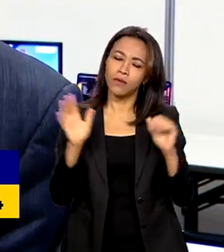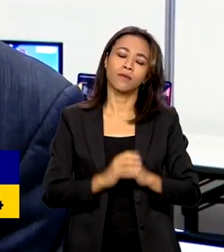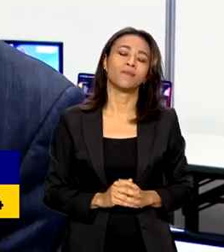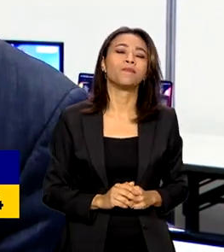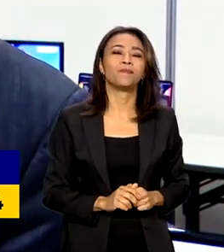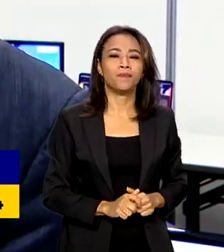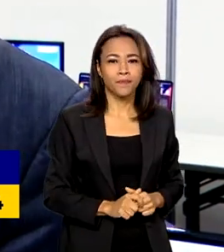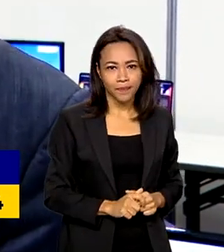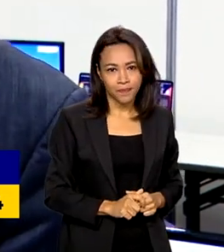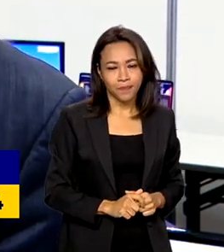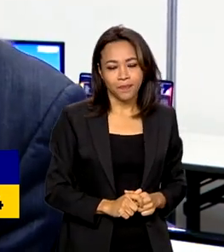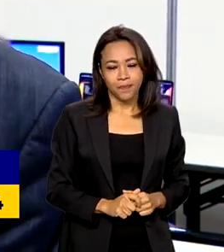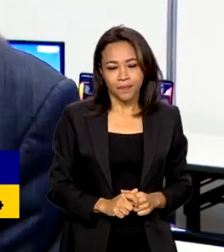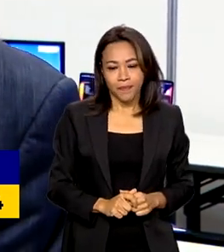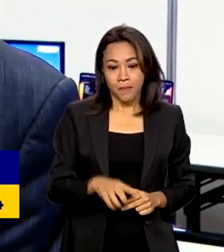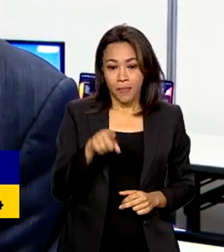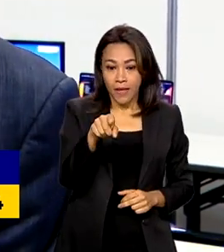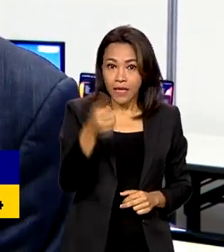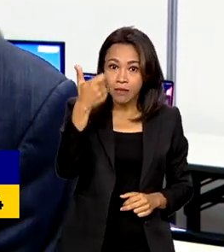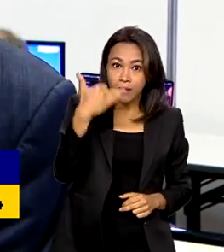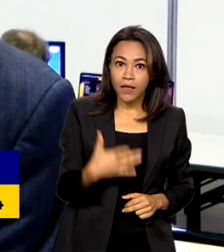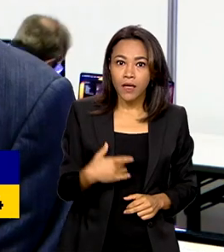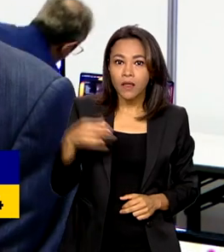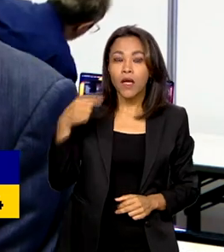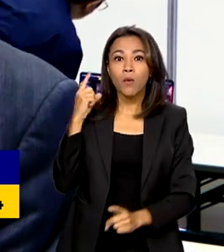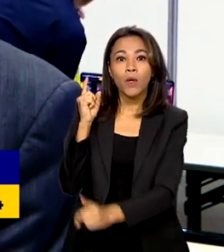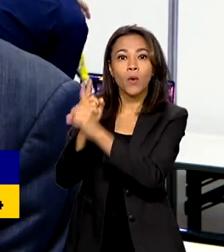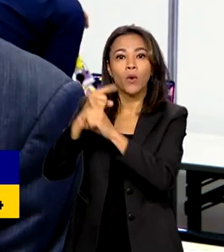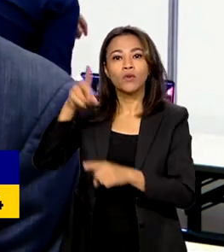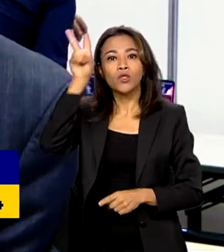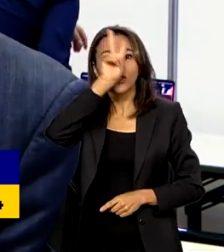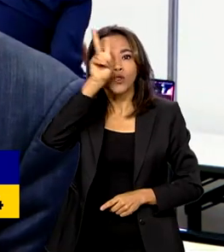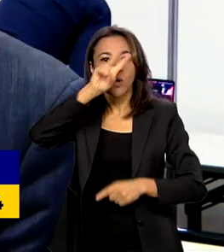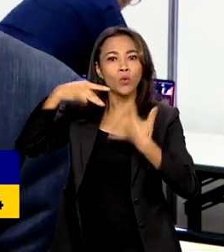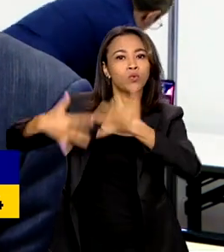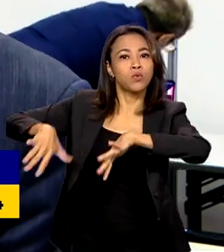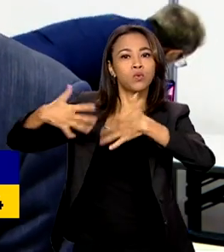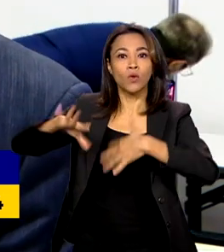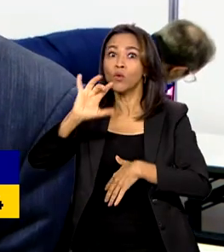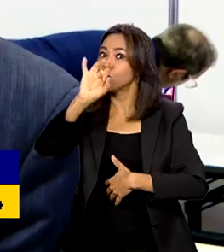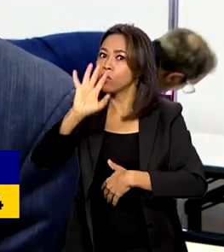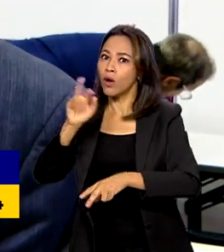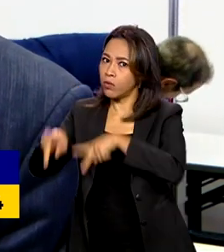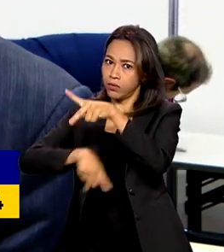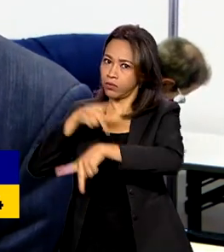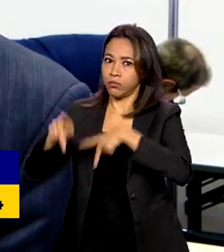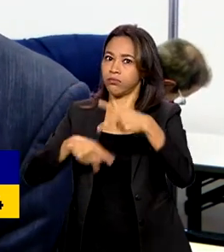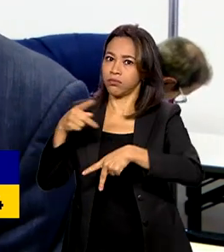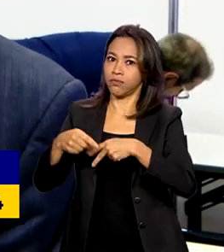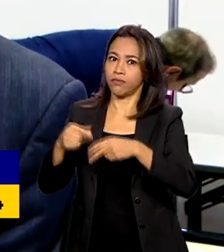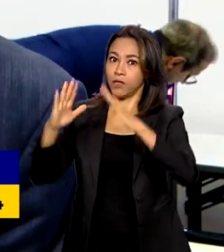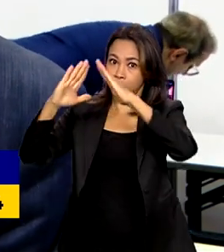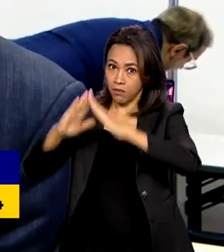um evento histórico, não apenas para o povo do Japão, mas também para as pessoas do mundo.